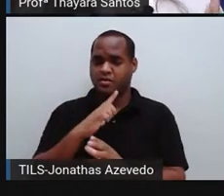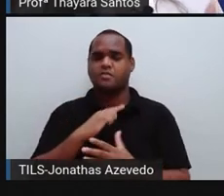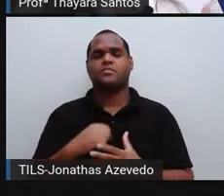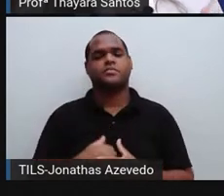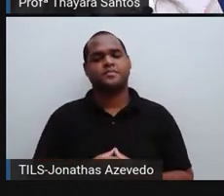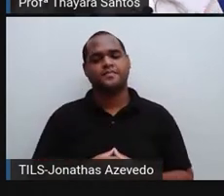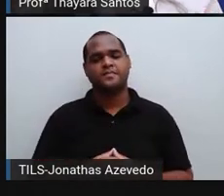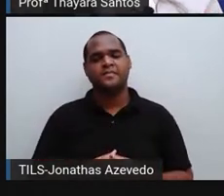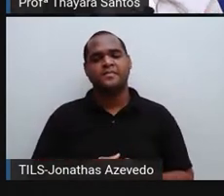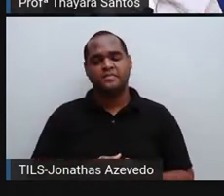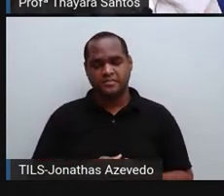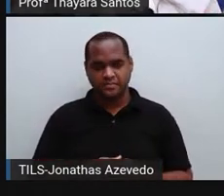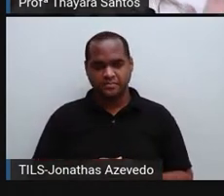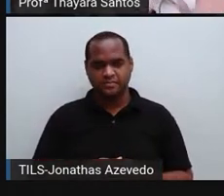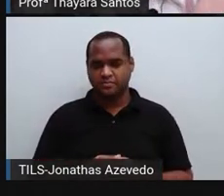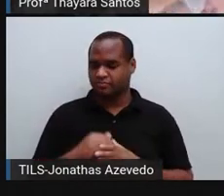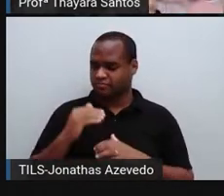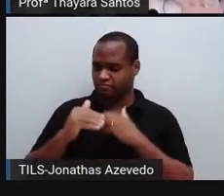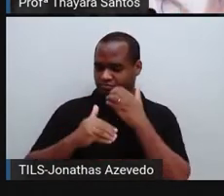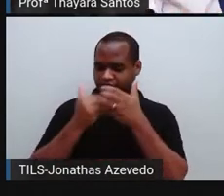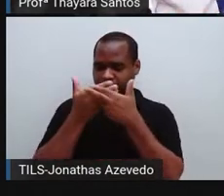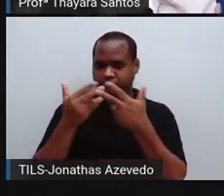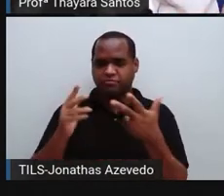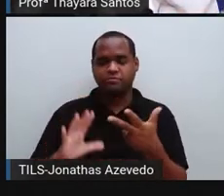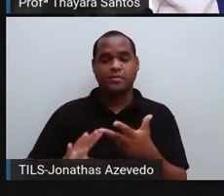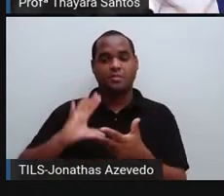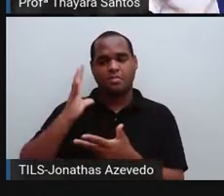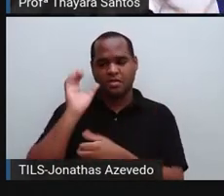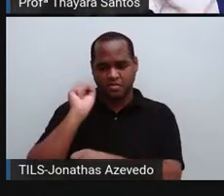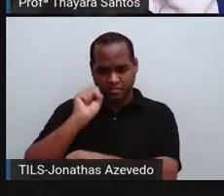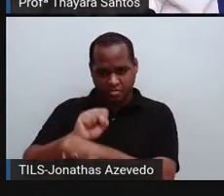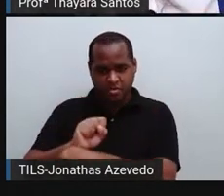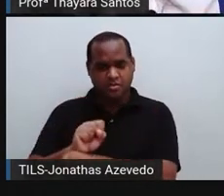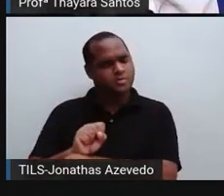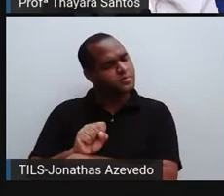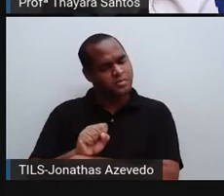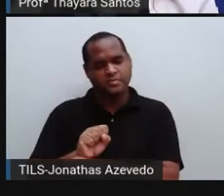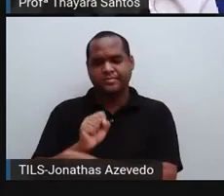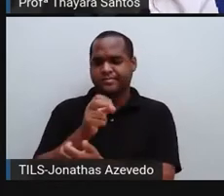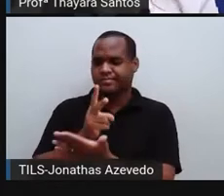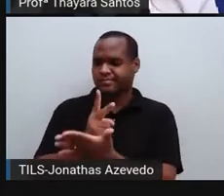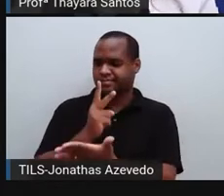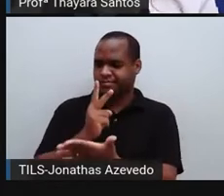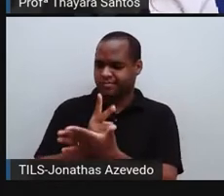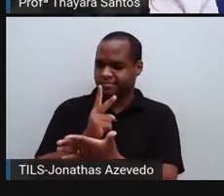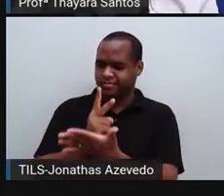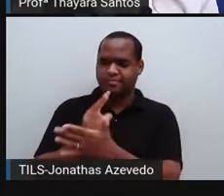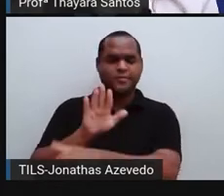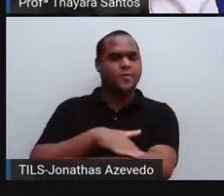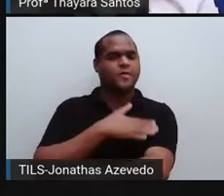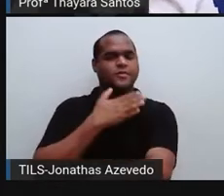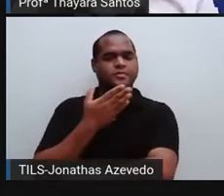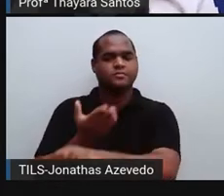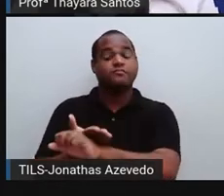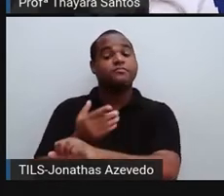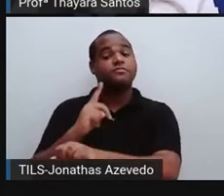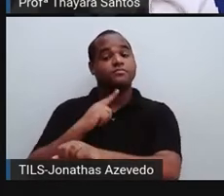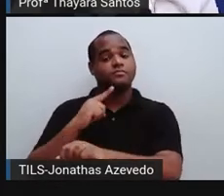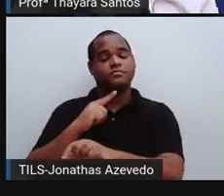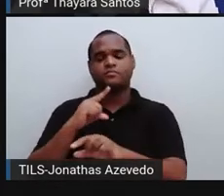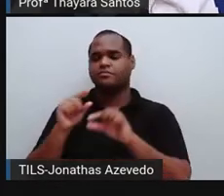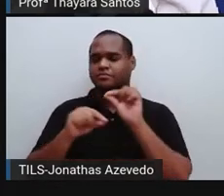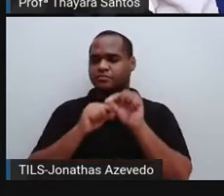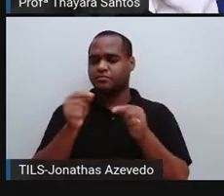E essa evolução não aconteceu e parou. A evolução continua até os dias de hoje. Todas as espécies que